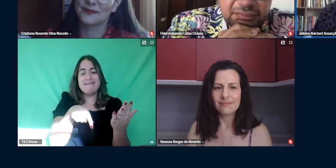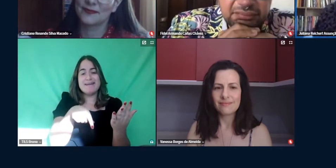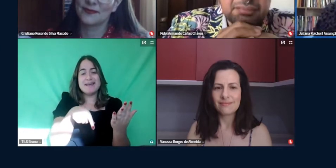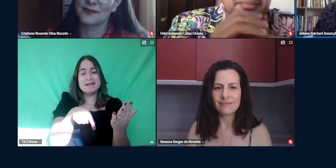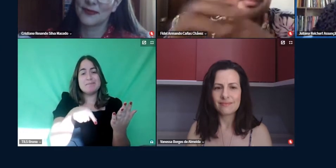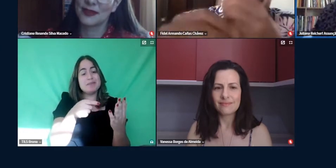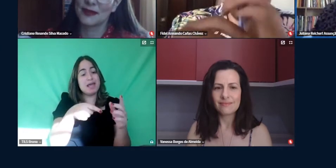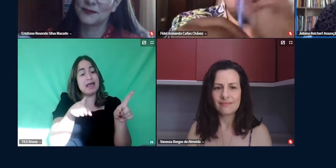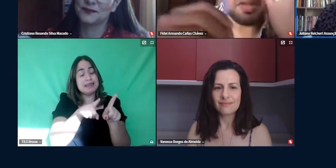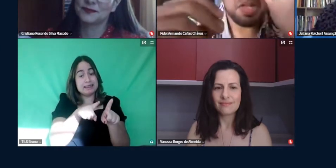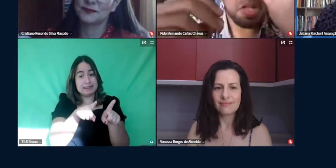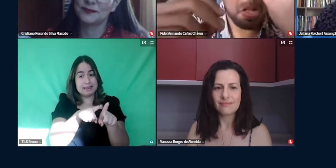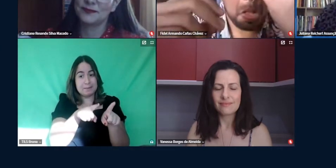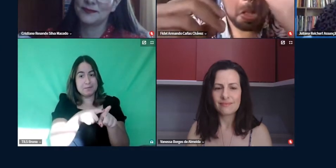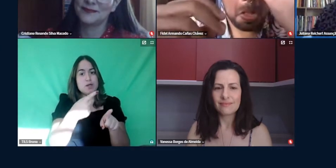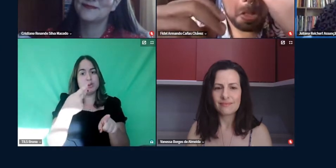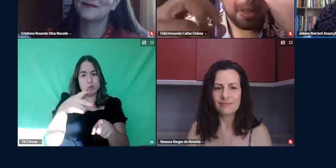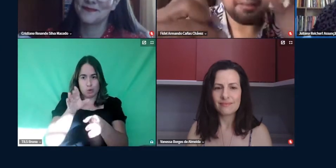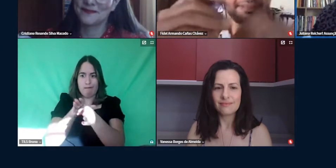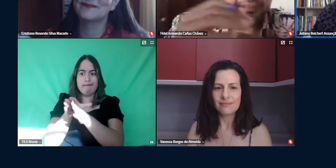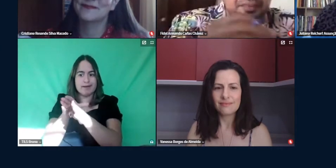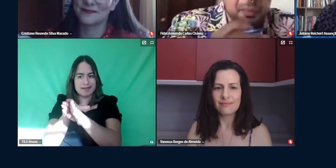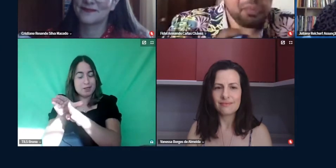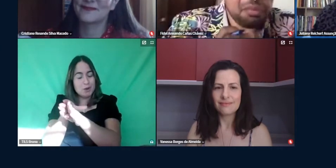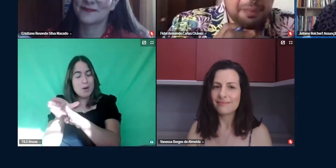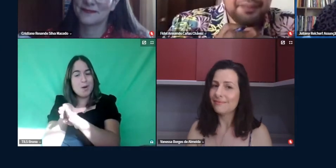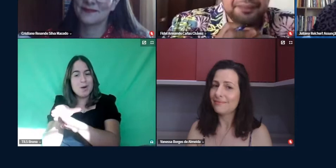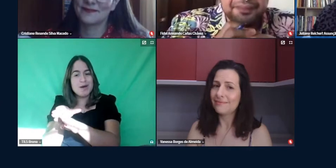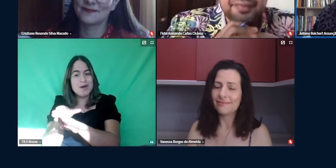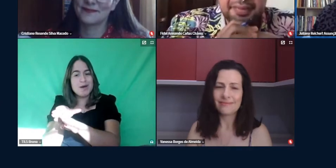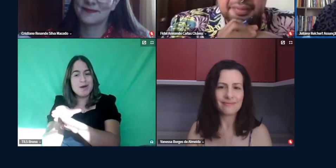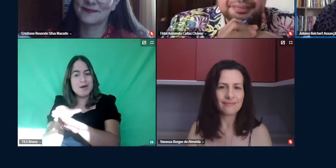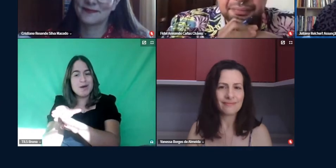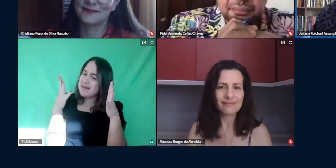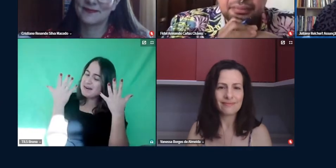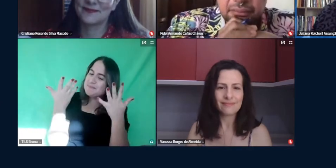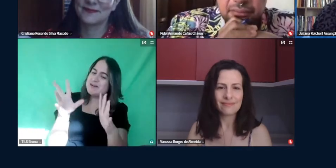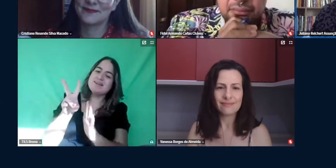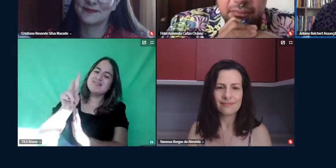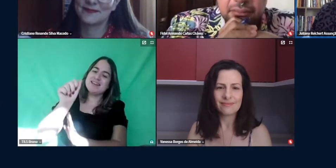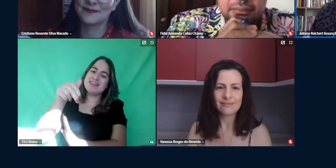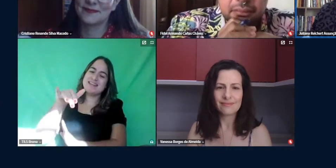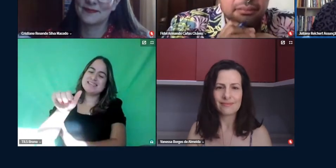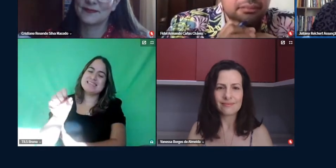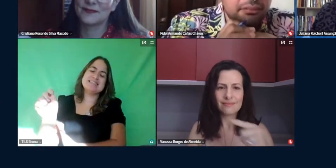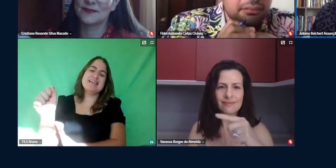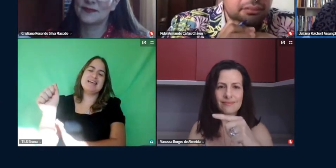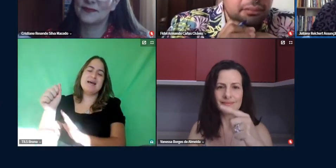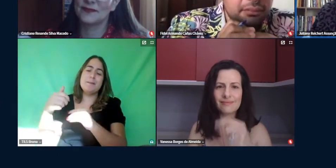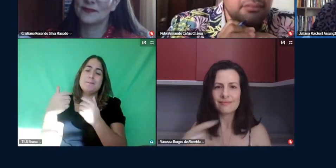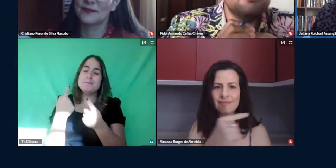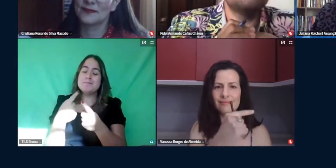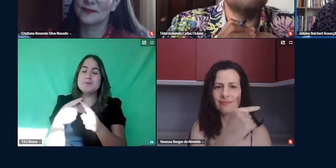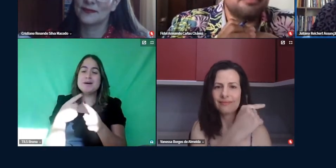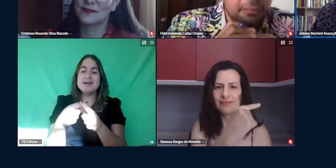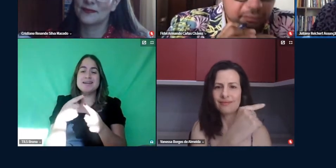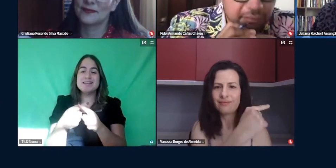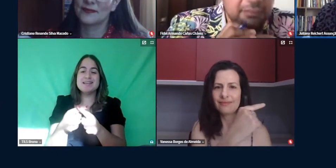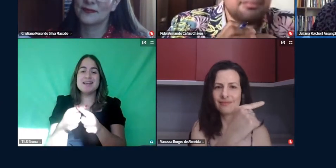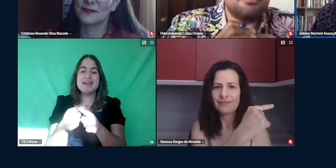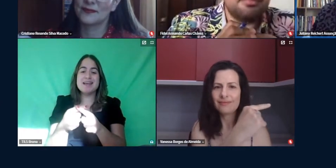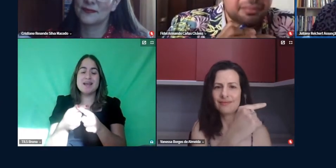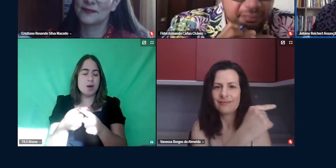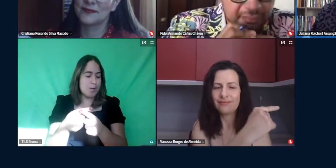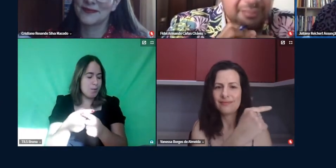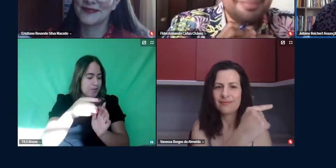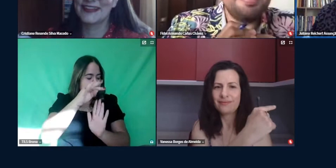também muito mérito da sua orientadora, né? Então, parabéns, Vanessa, porque, assim, um primor de um texto,